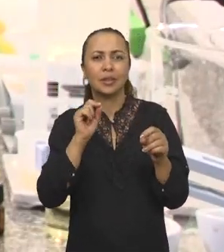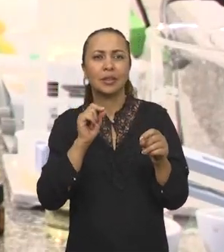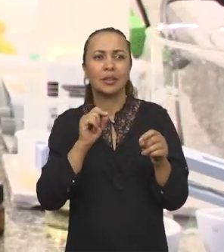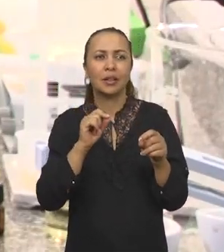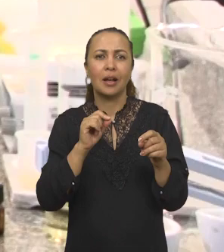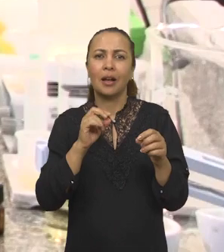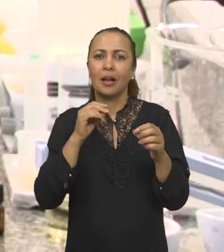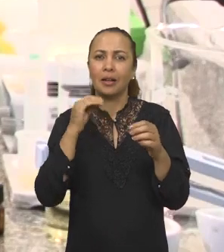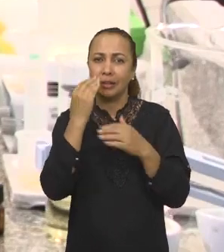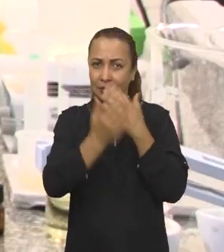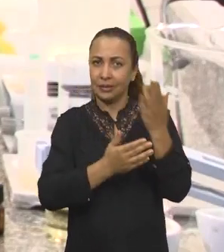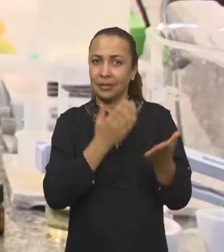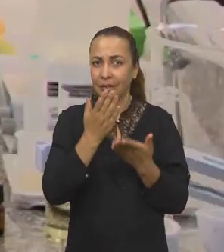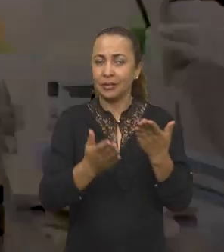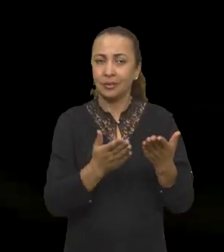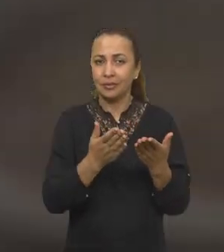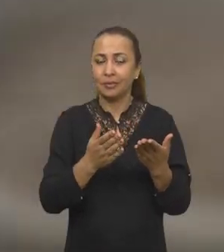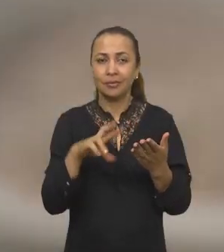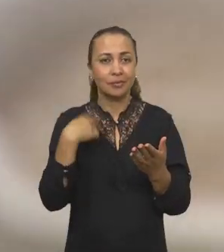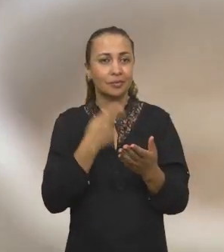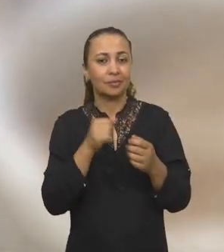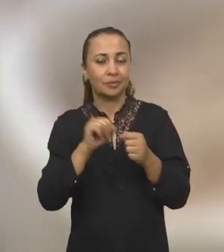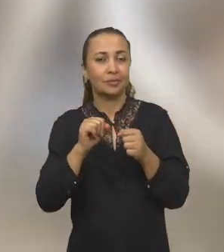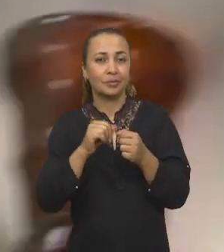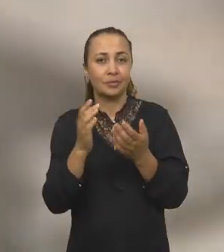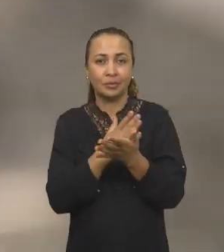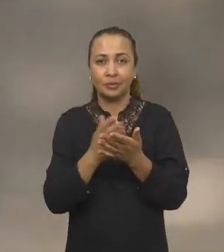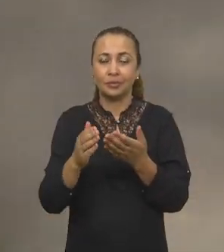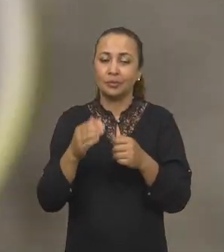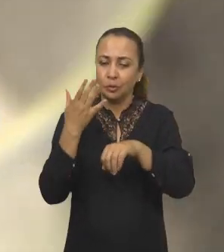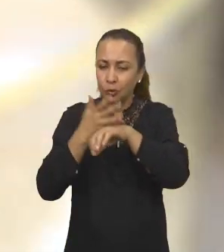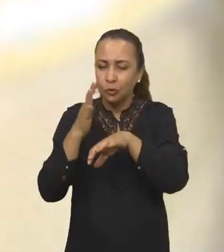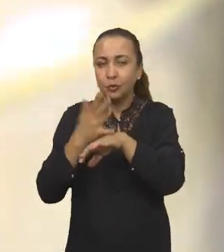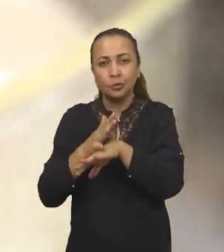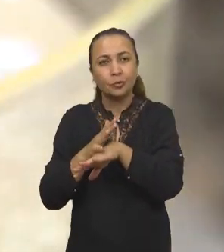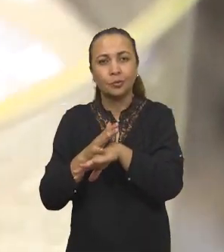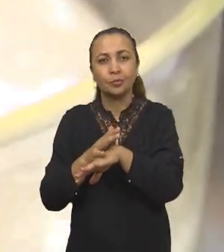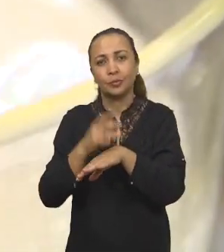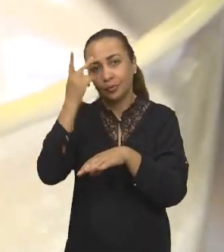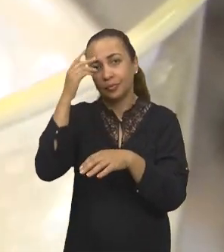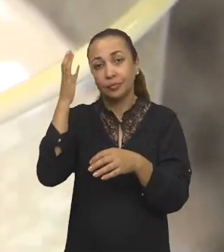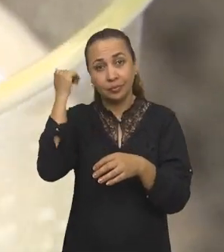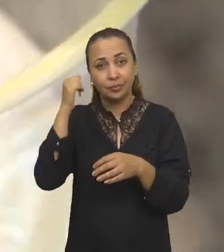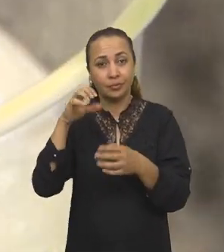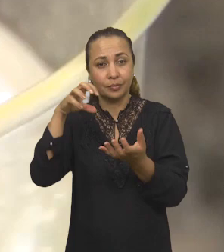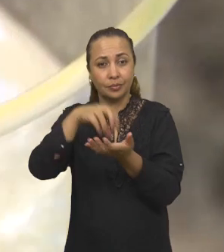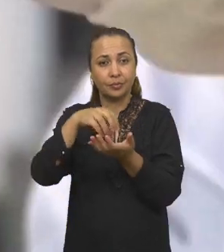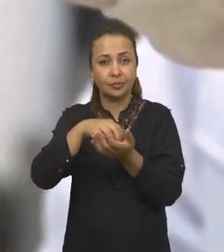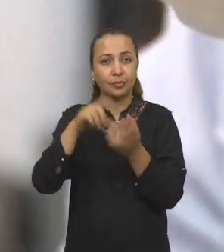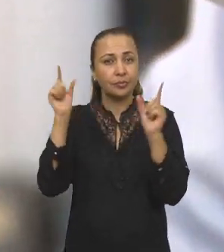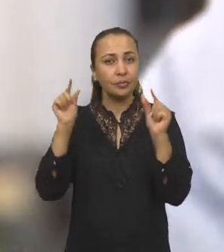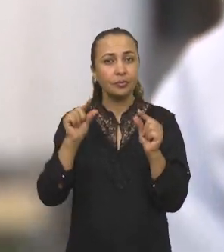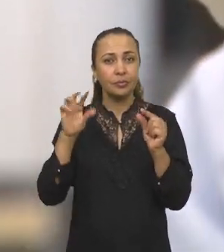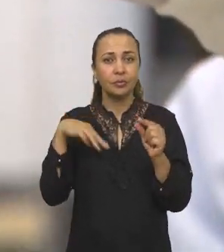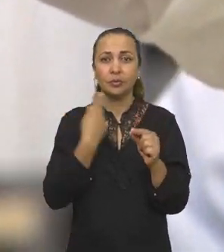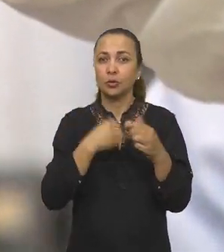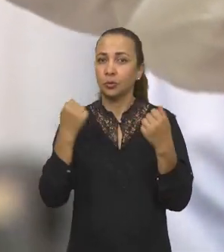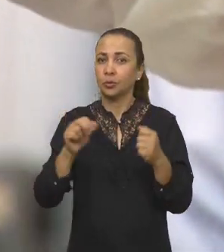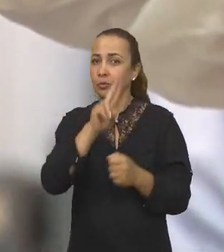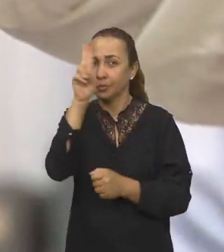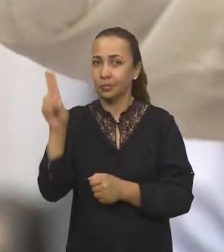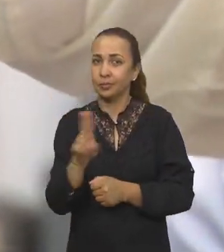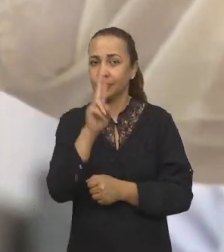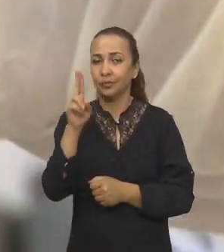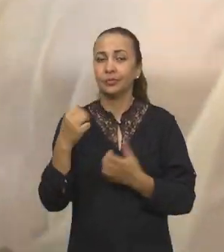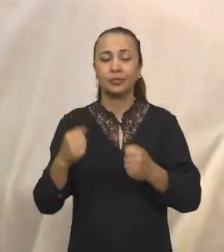tratar. A gente teve que fazer alguns testes para saber a concentração mínima que a gente poderia utilizar,